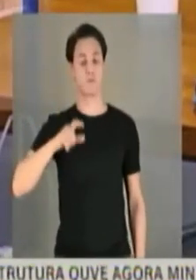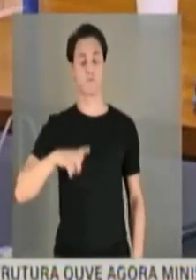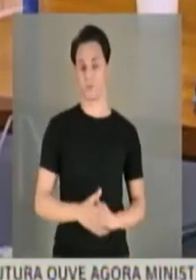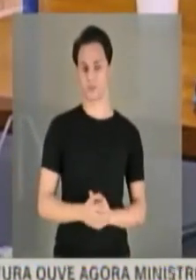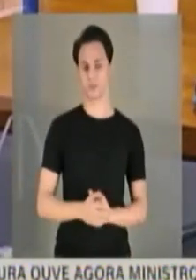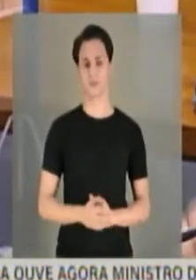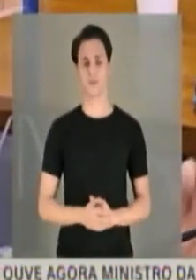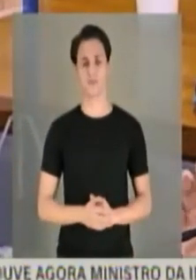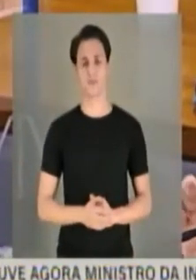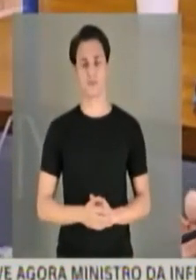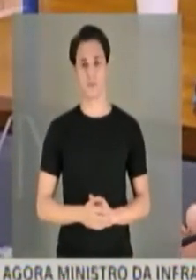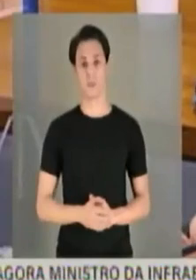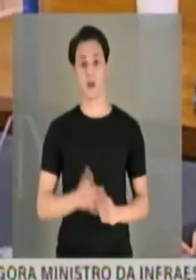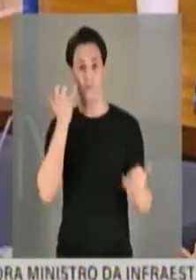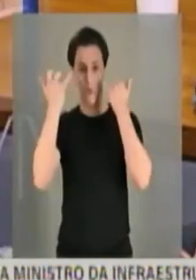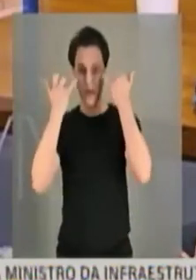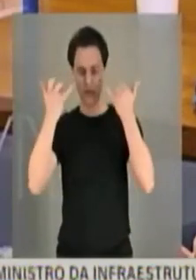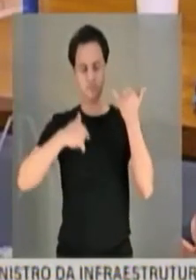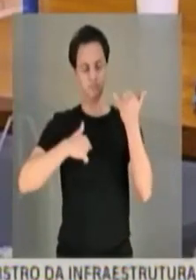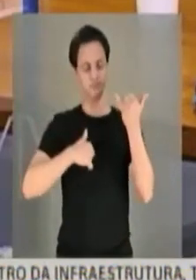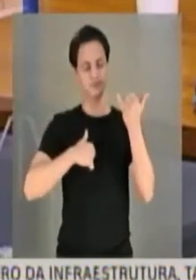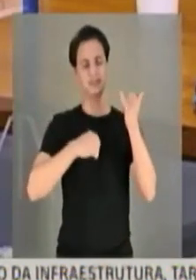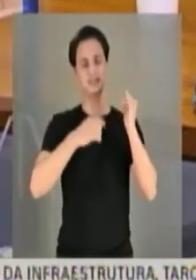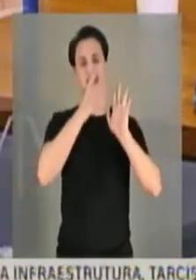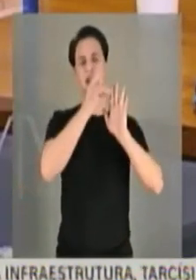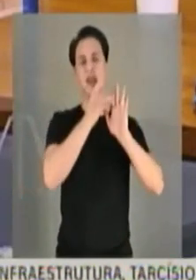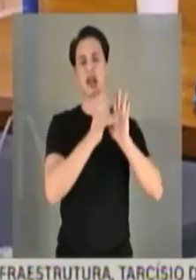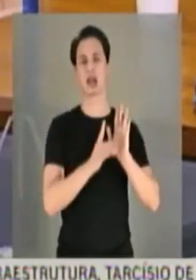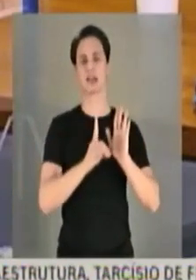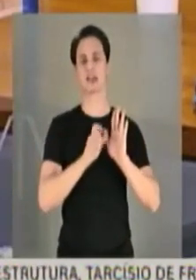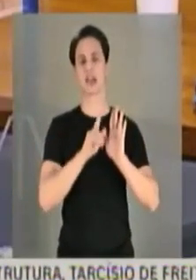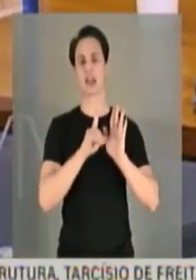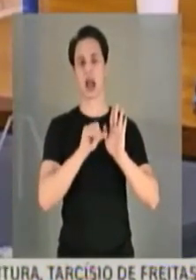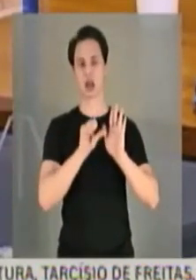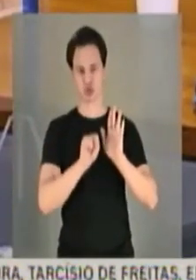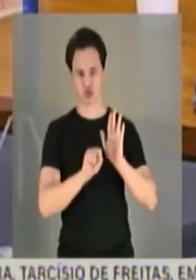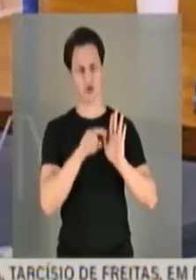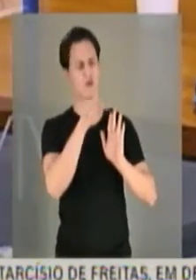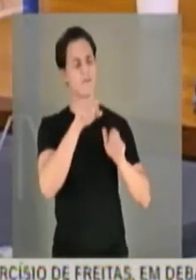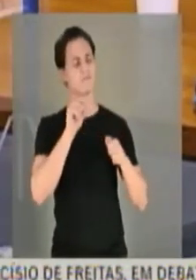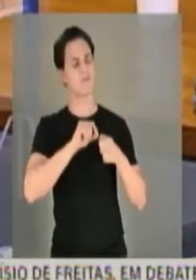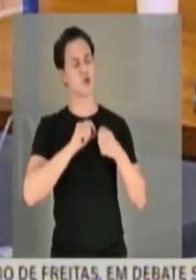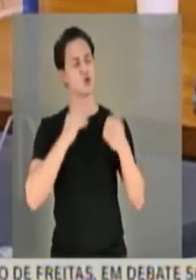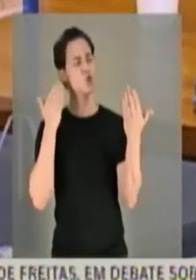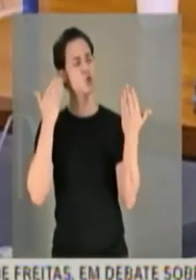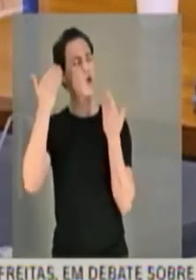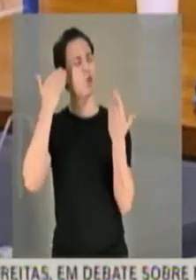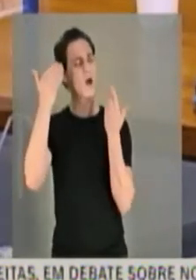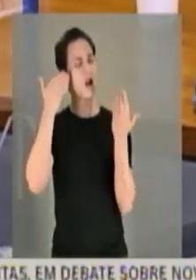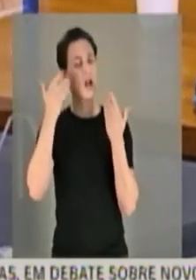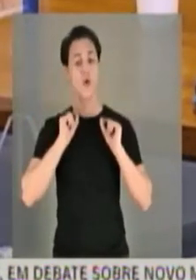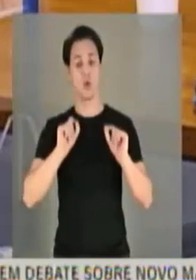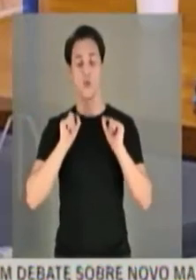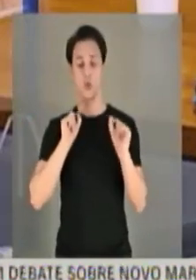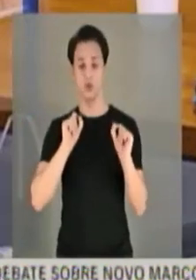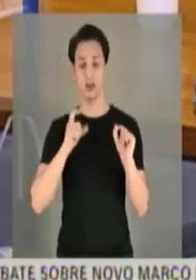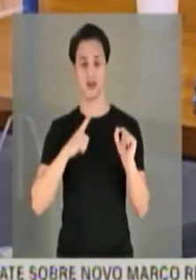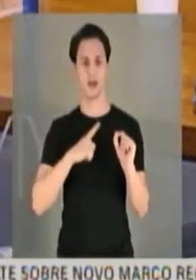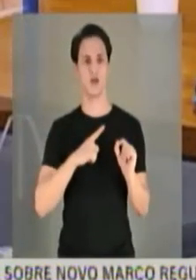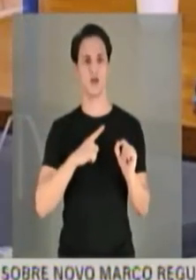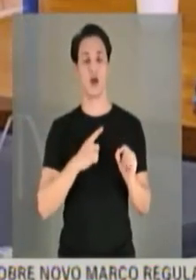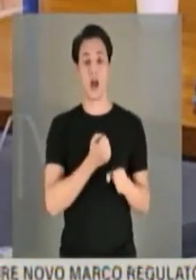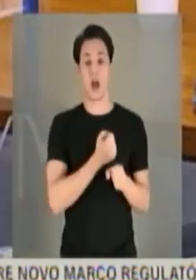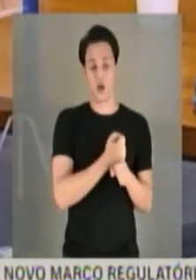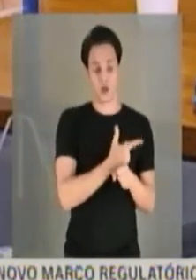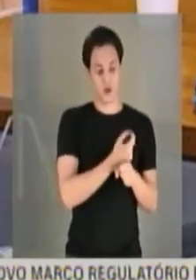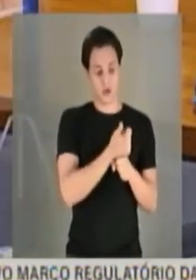a esses dados. Vossa senhoria faz uma comparação aqui, a respeito dos números de óbitos de 2019 para